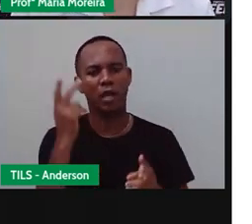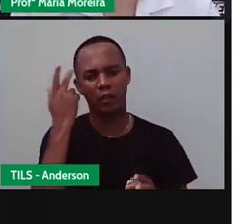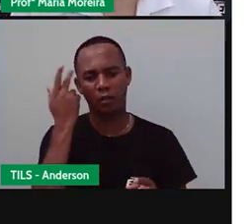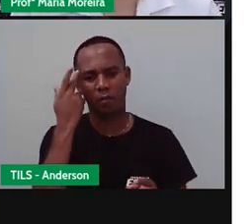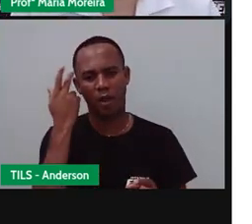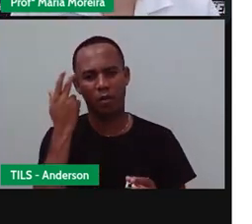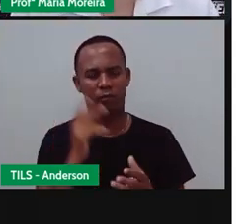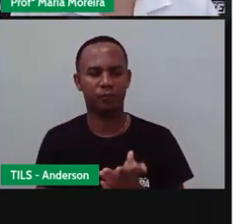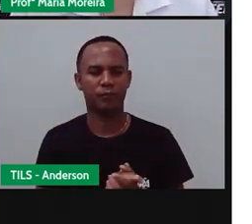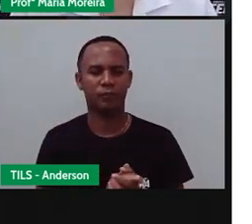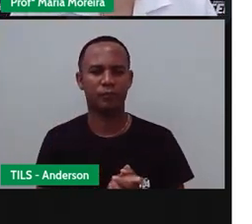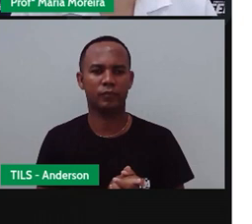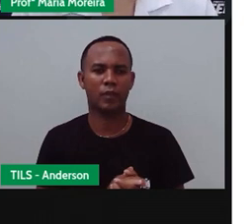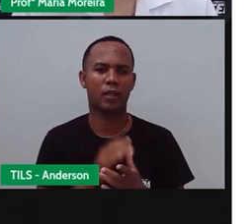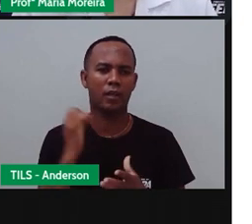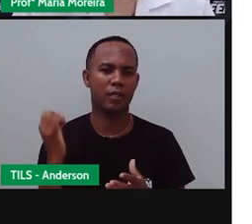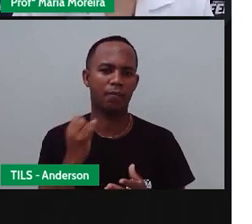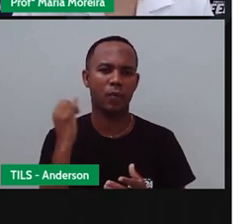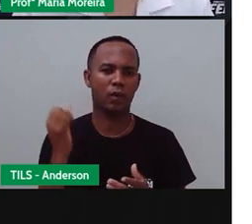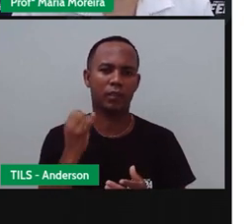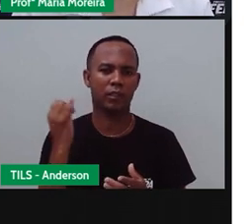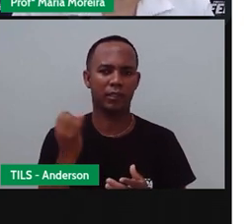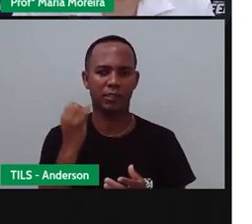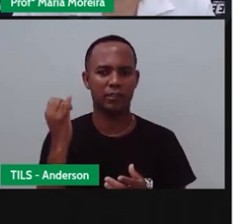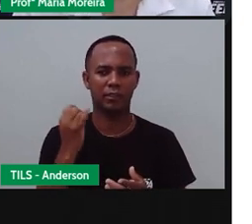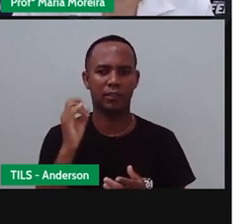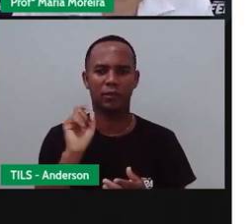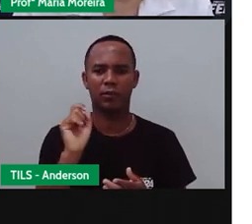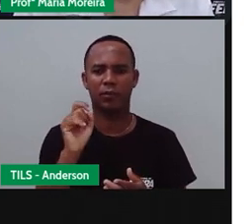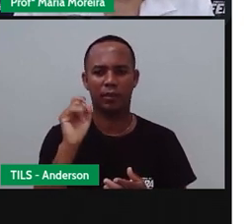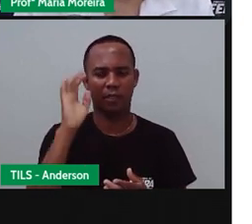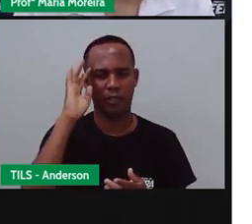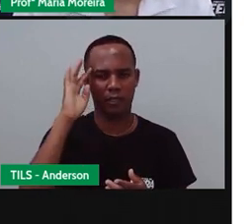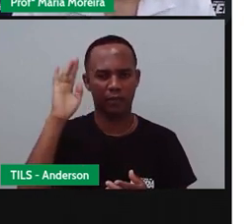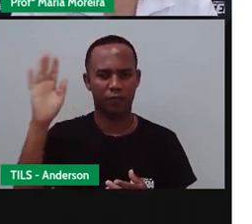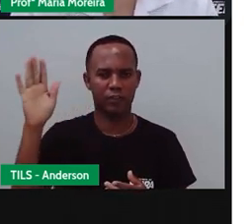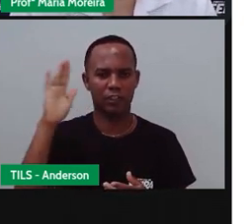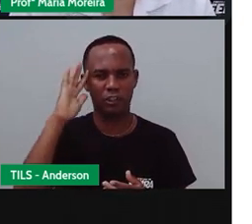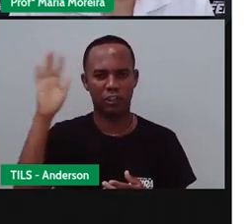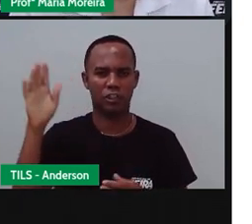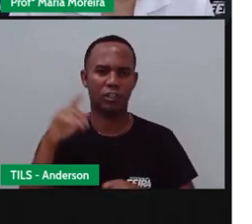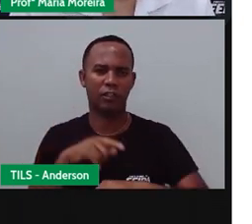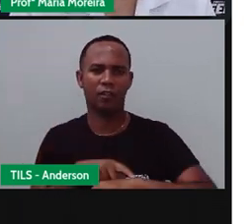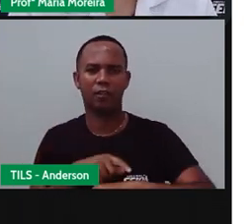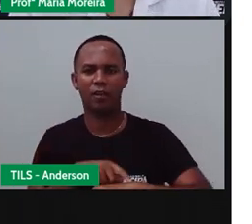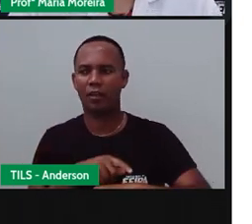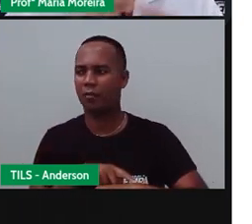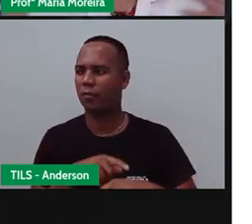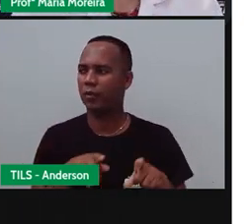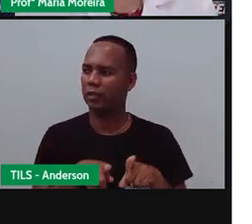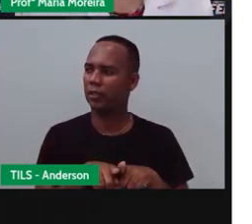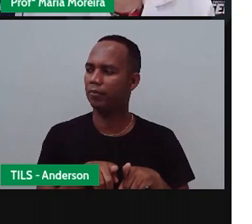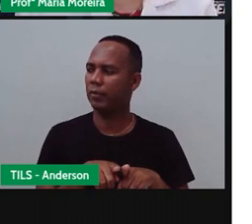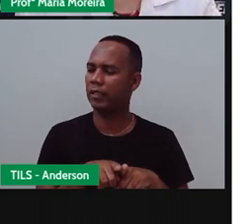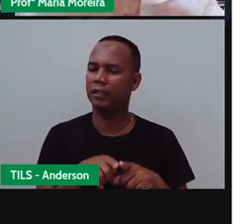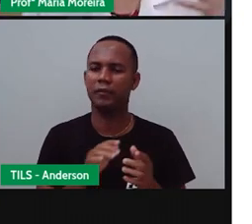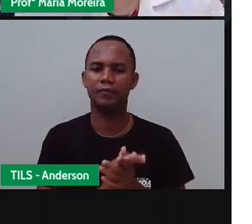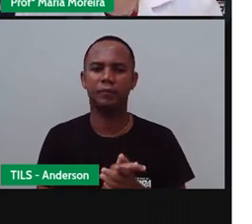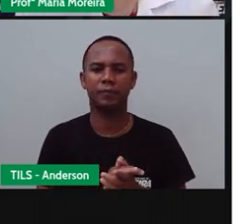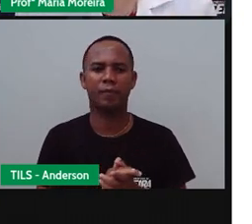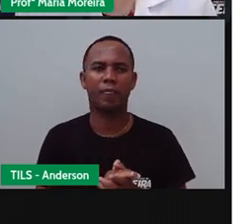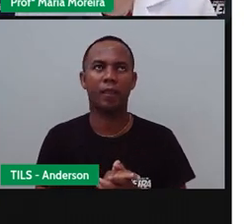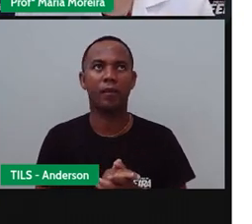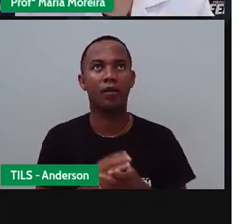importante agora É refletir sobre A importância do tempo Não só o tempo, né? Como